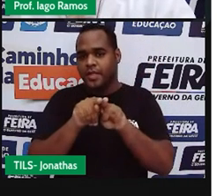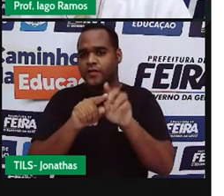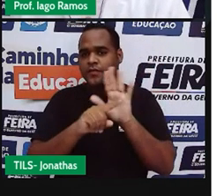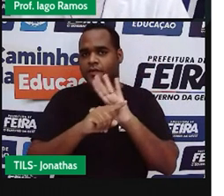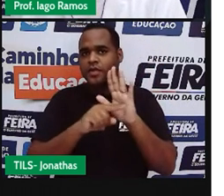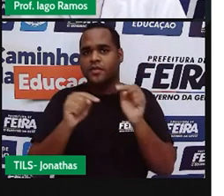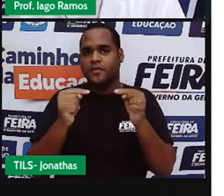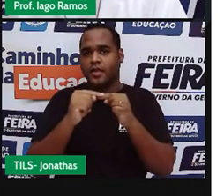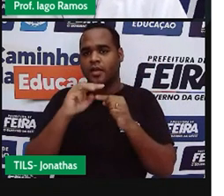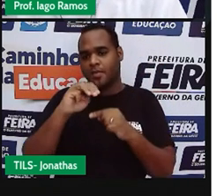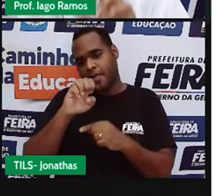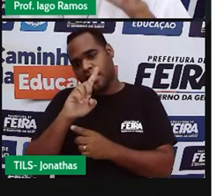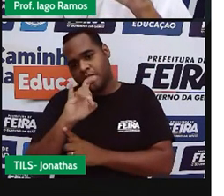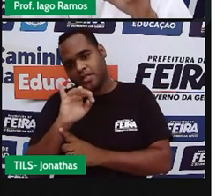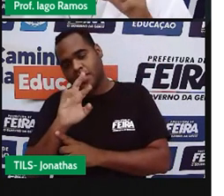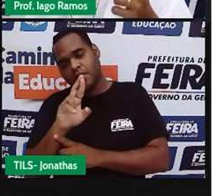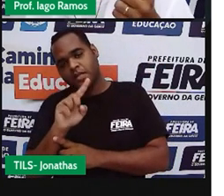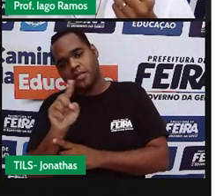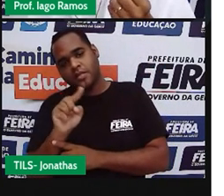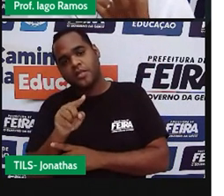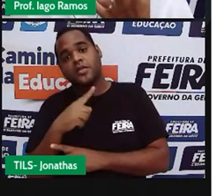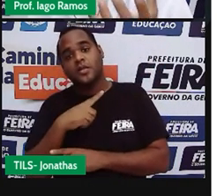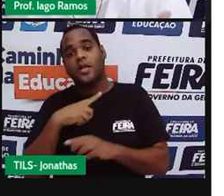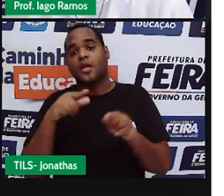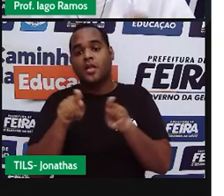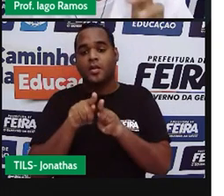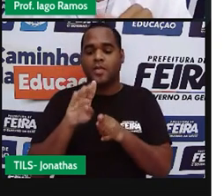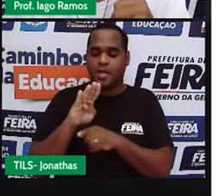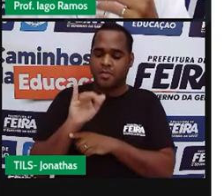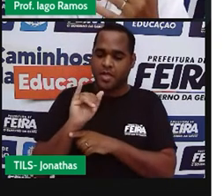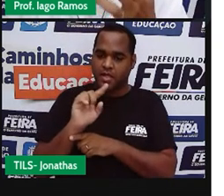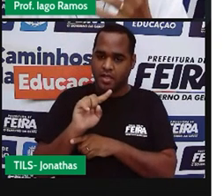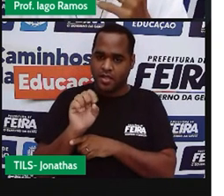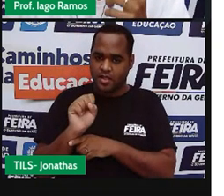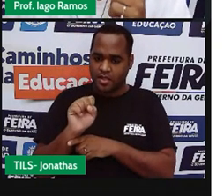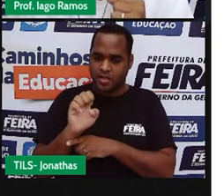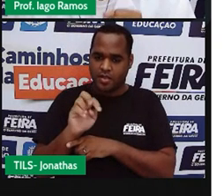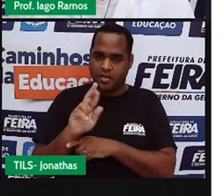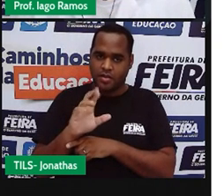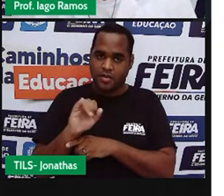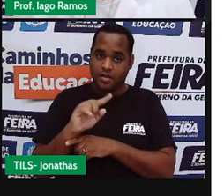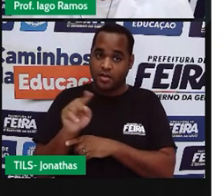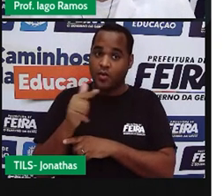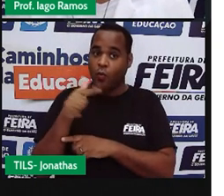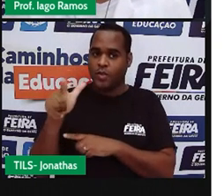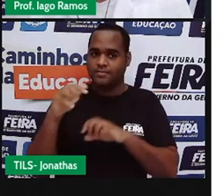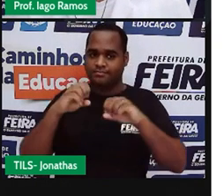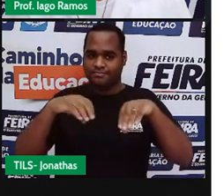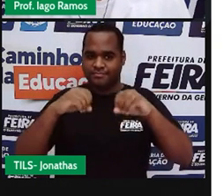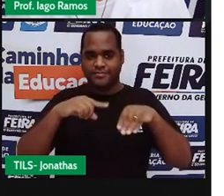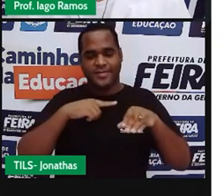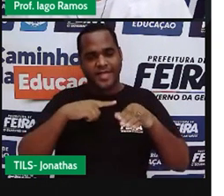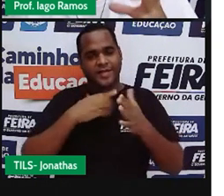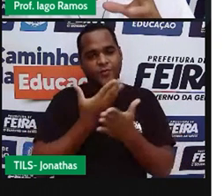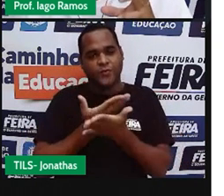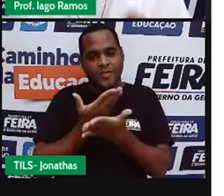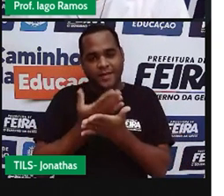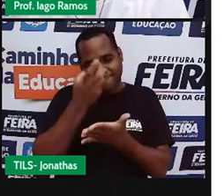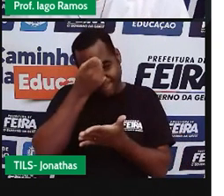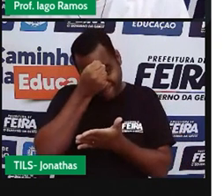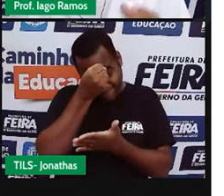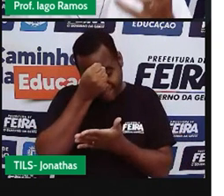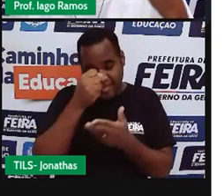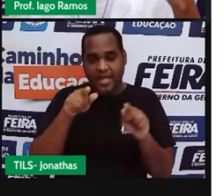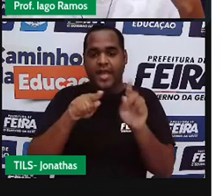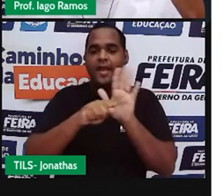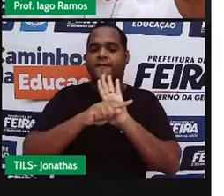sobre mediatriz e vai falar também de bissetriz, que é algo que a gente vai estudar na próxima aula, certo? Então, com